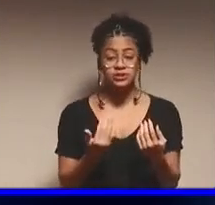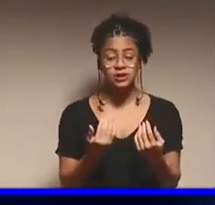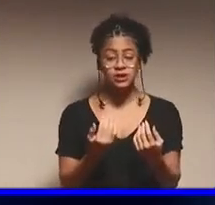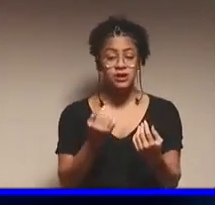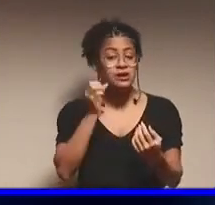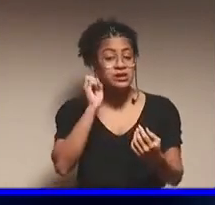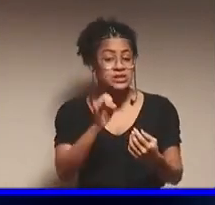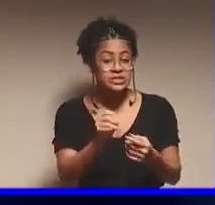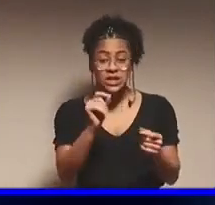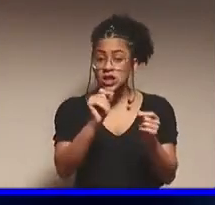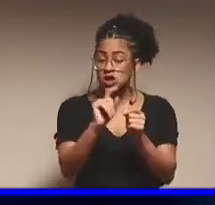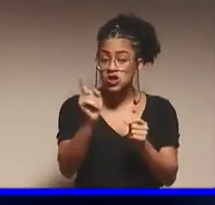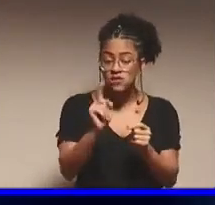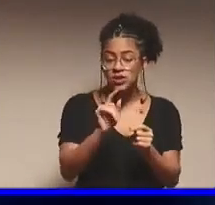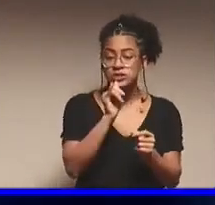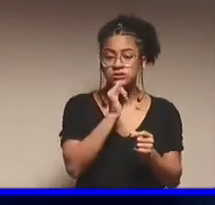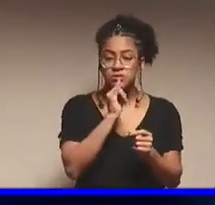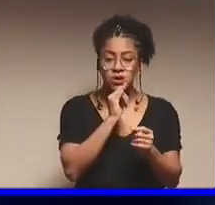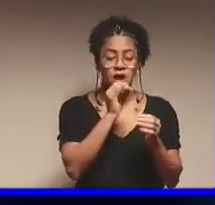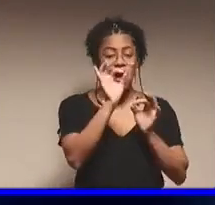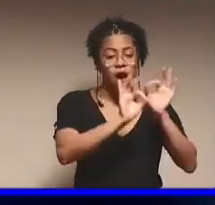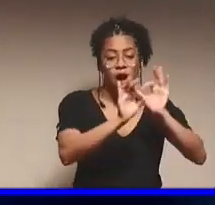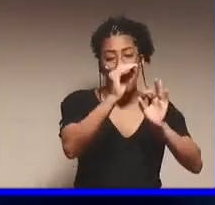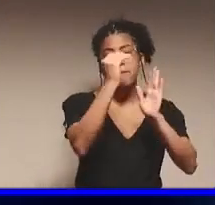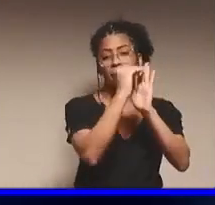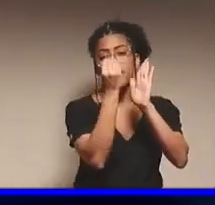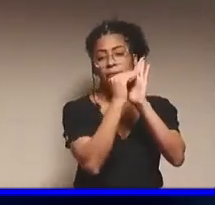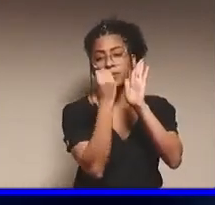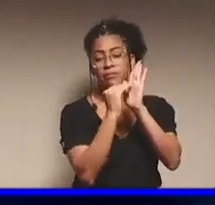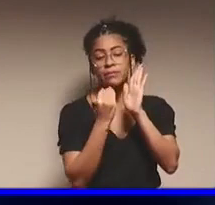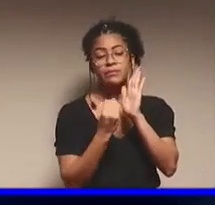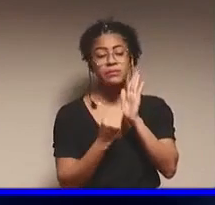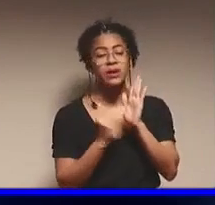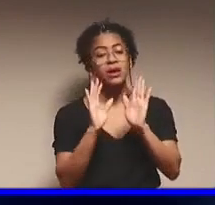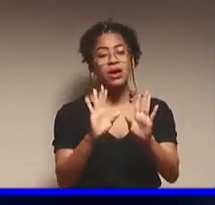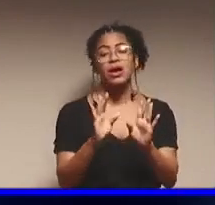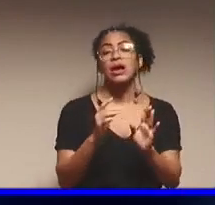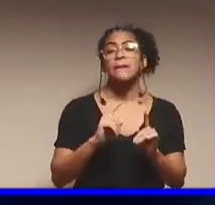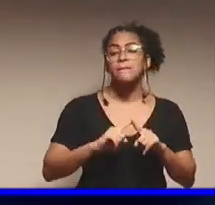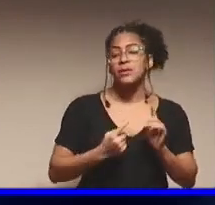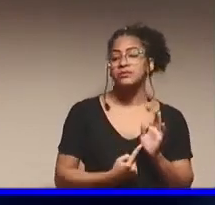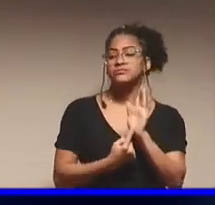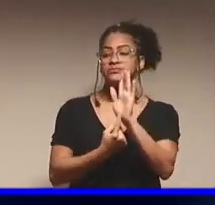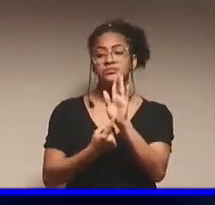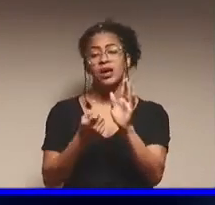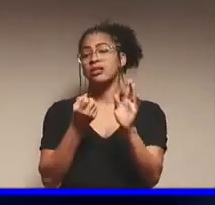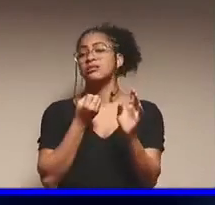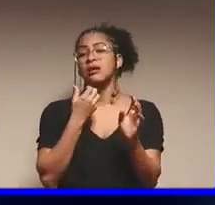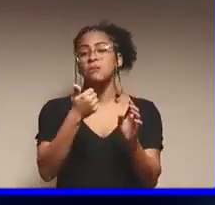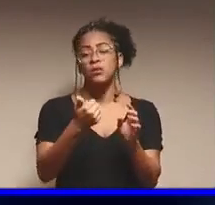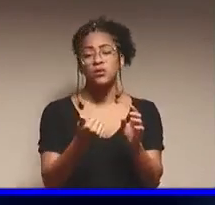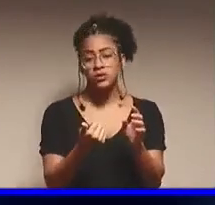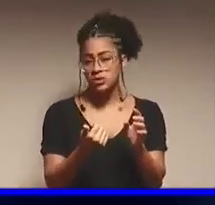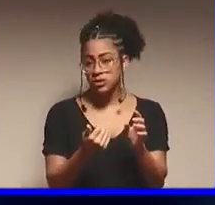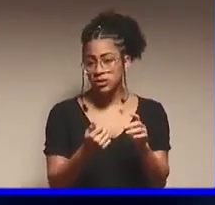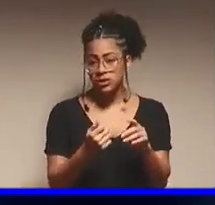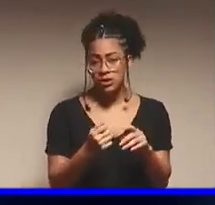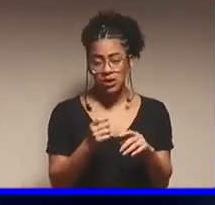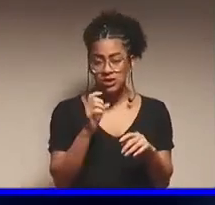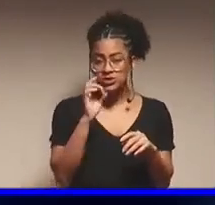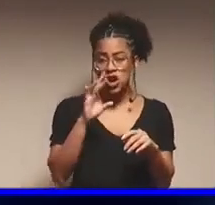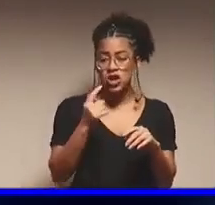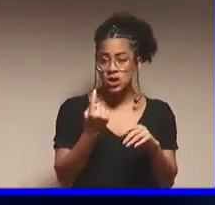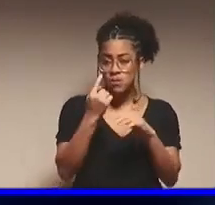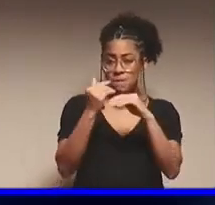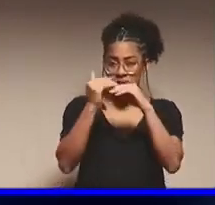ele fazer os indicadores de dissolvência, endividamento e tal, liquidez. Ah, acima de um, está bom. Sim, acima de um, está bom.